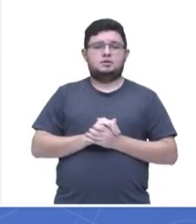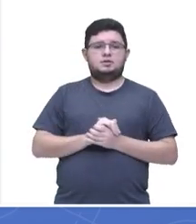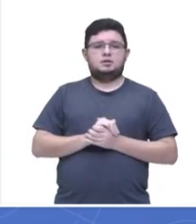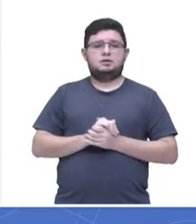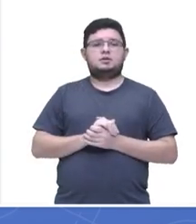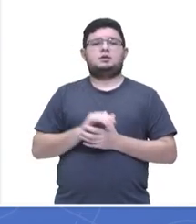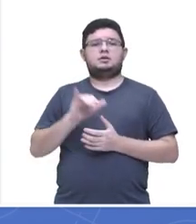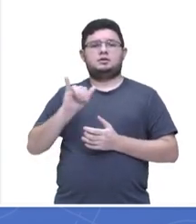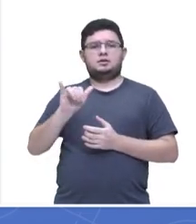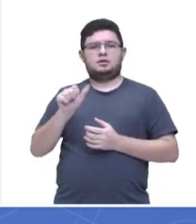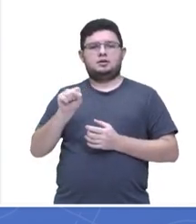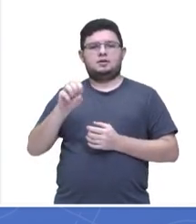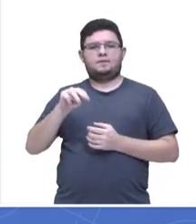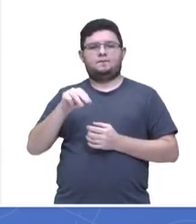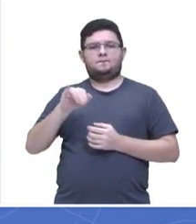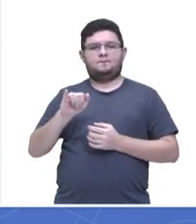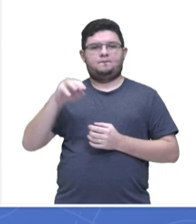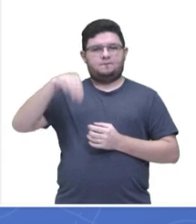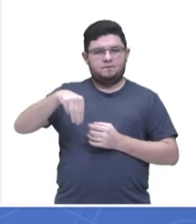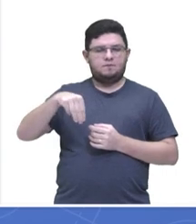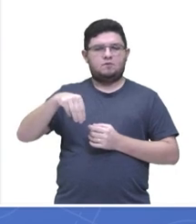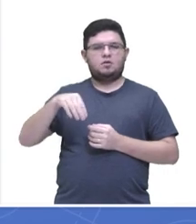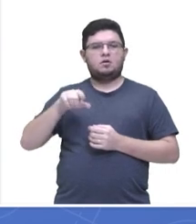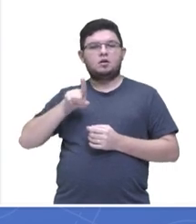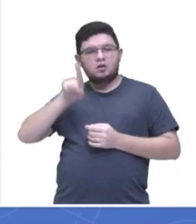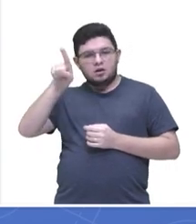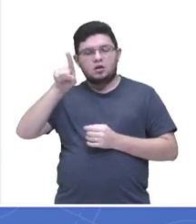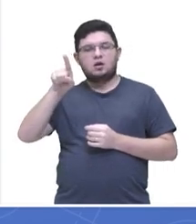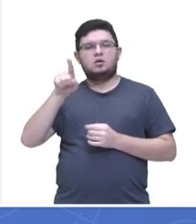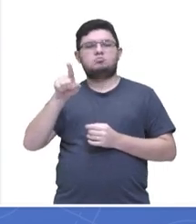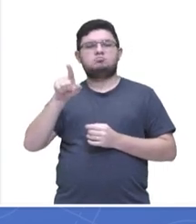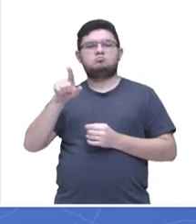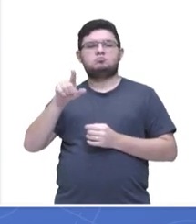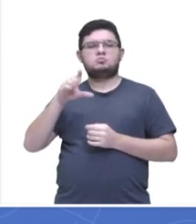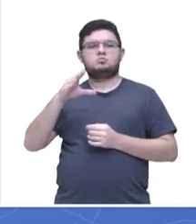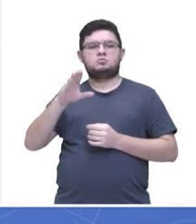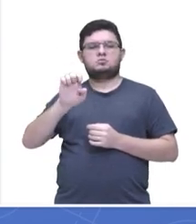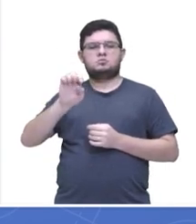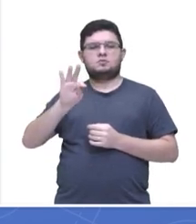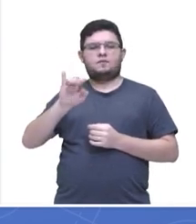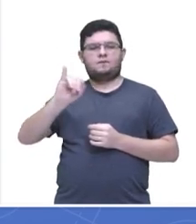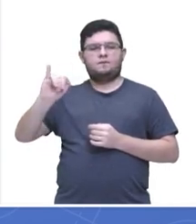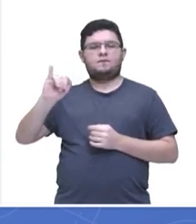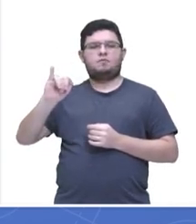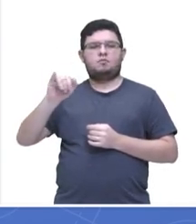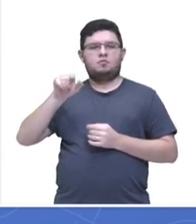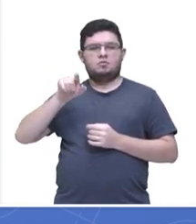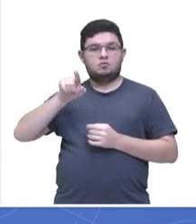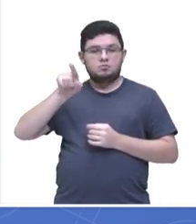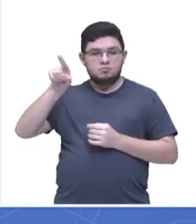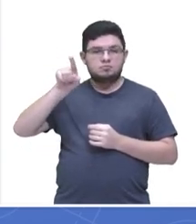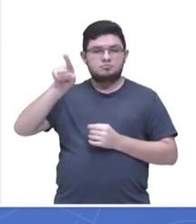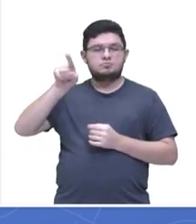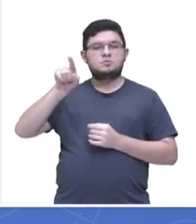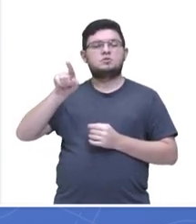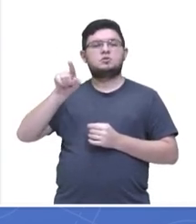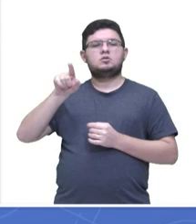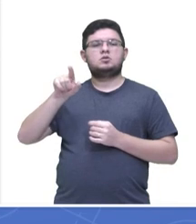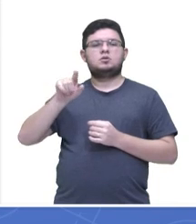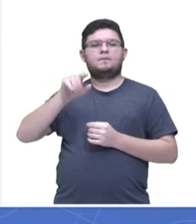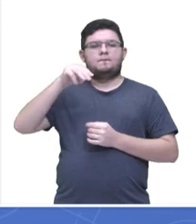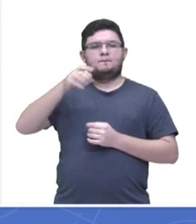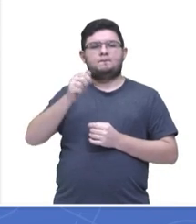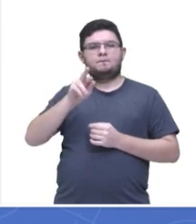Yasmin, acho que é Yasmin Pinheiro, né? Da escola estadual de tempo integral Maria Isabel Desterro e Silva, de Iranduba.